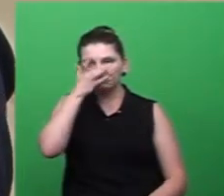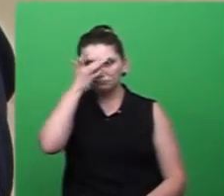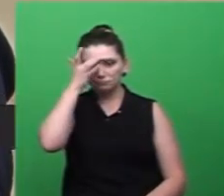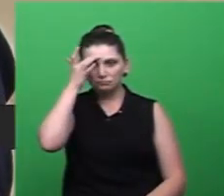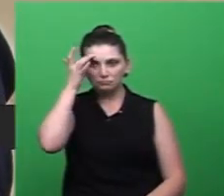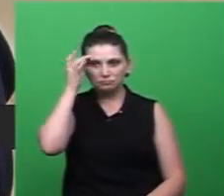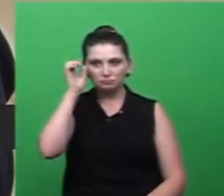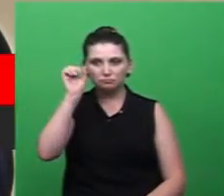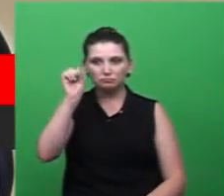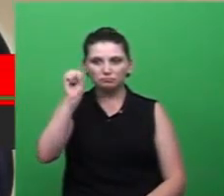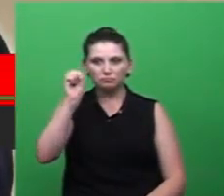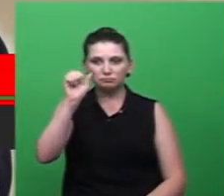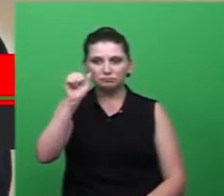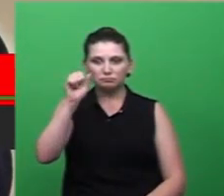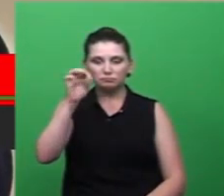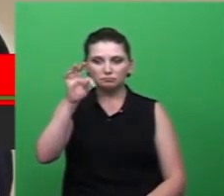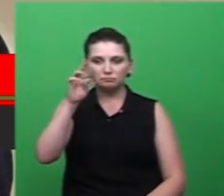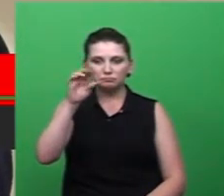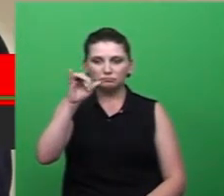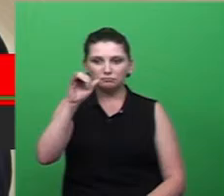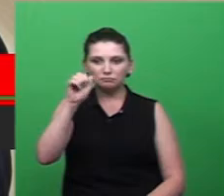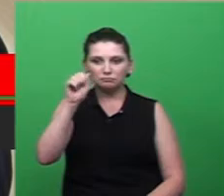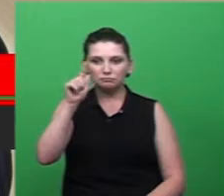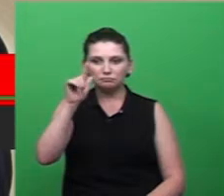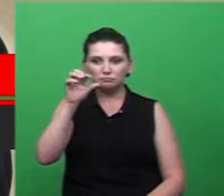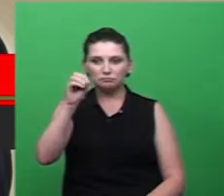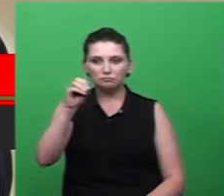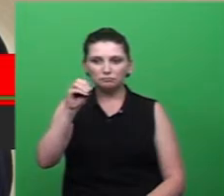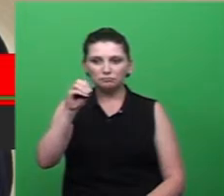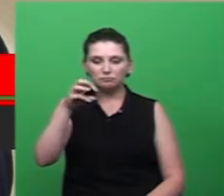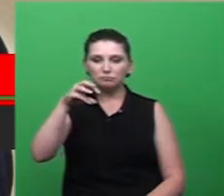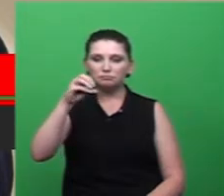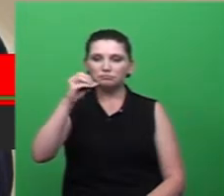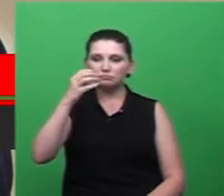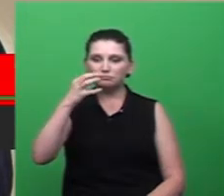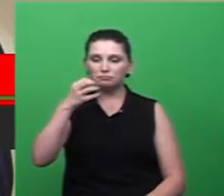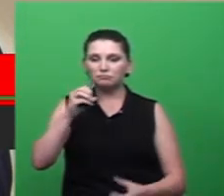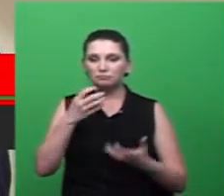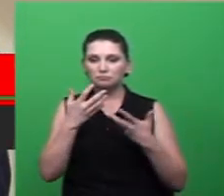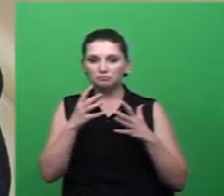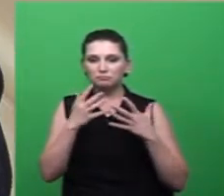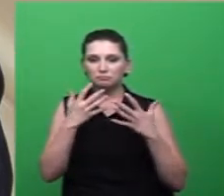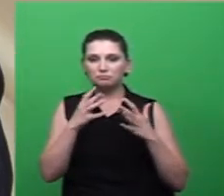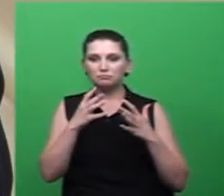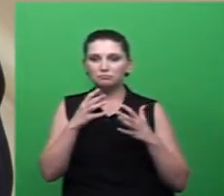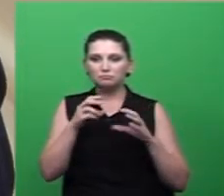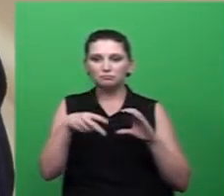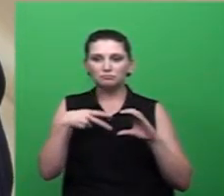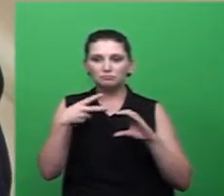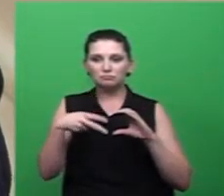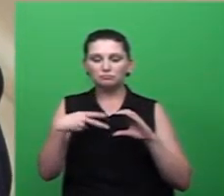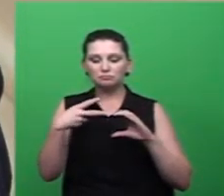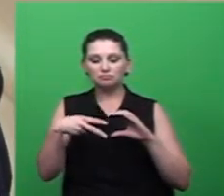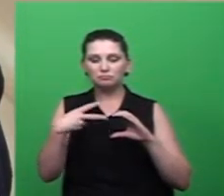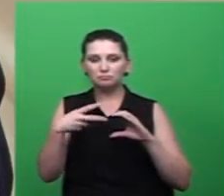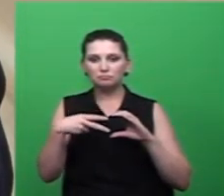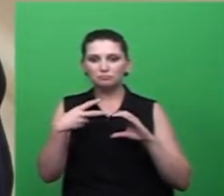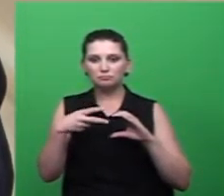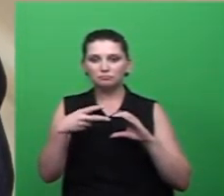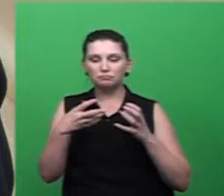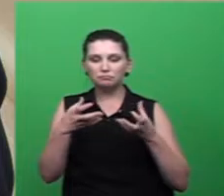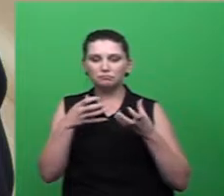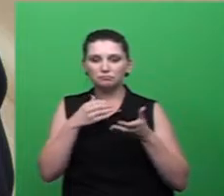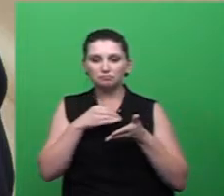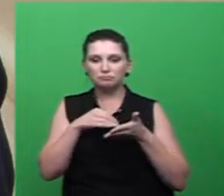Santiago Mendonça, da presente moção de aplauso conforme segue. A Câmara Municipal de Criciúma, por meio